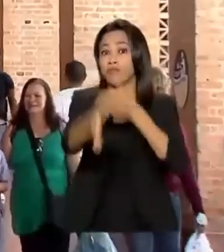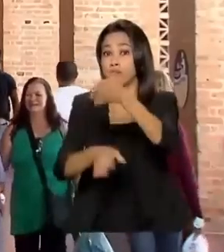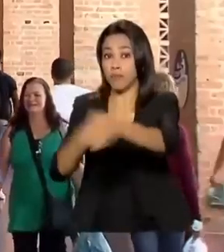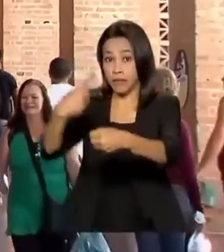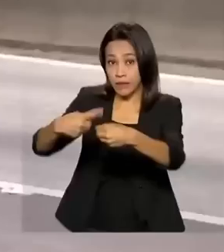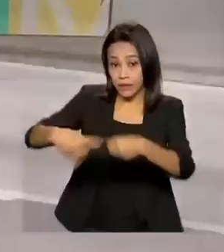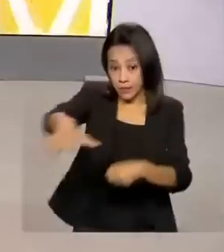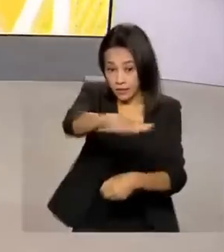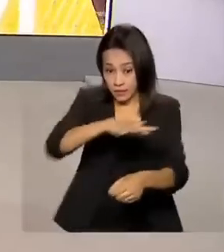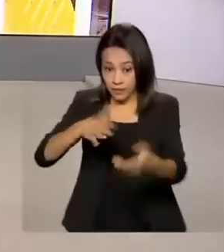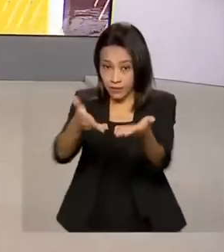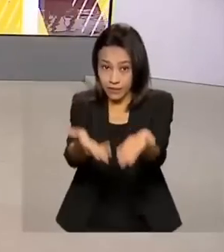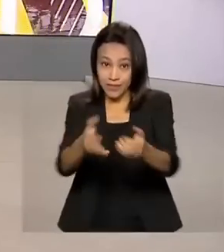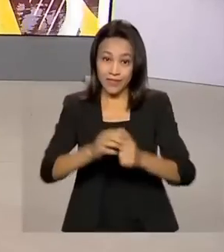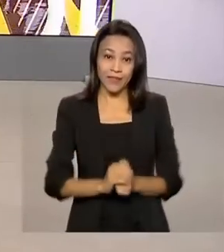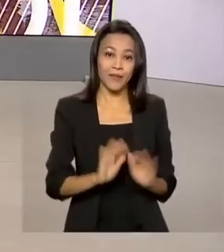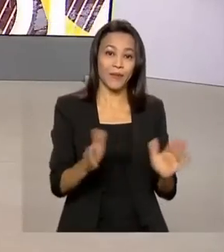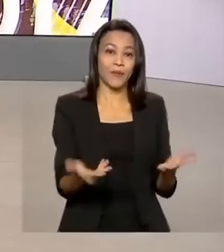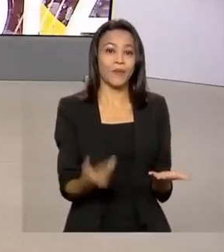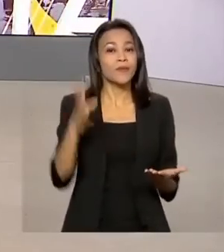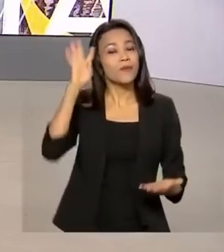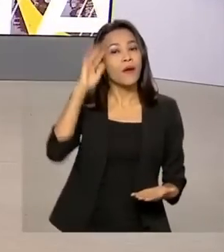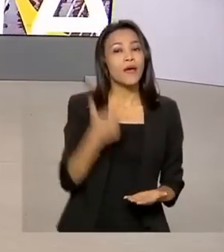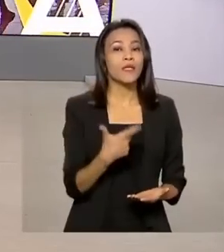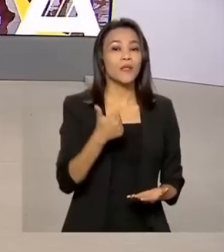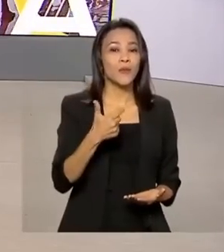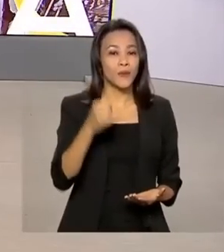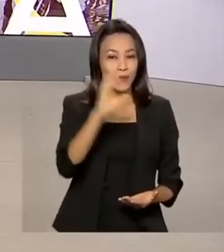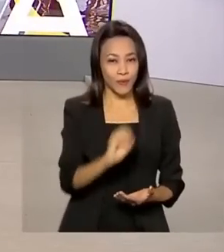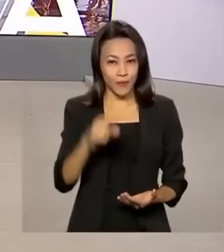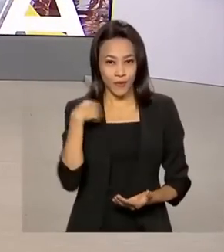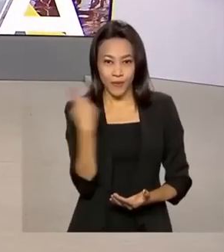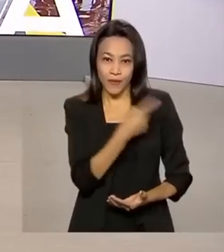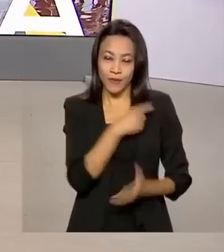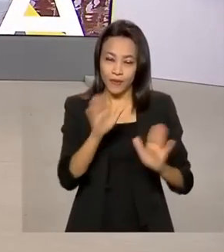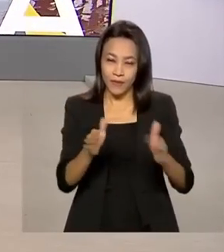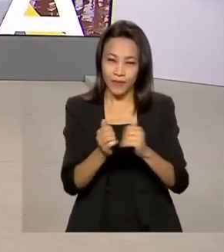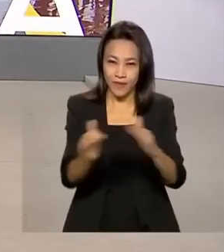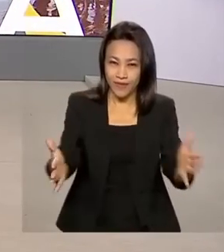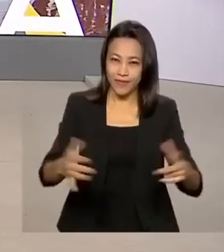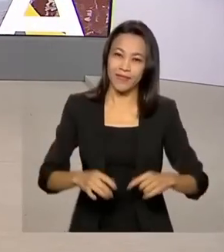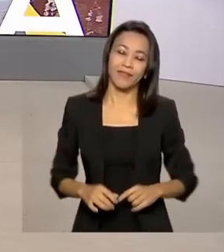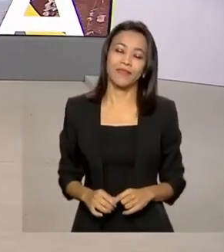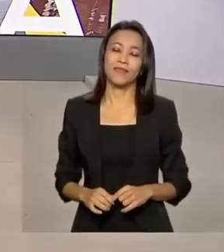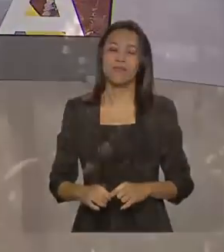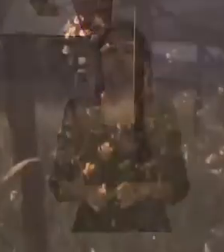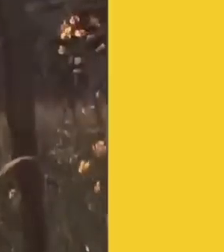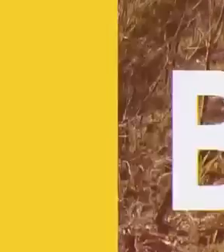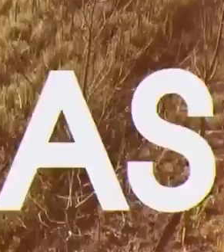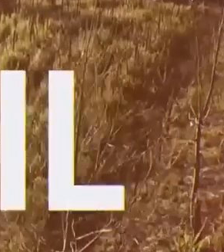Aparecida. Quarta-feira, 12 de outubro, Brasil e Dia já está no ar.